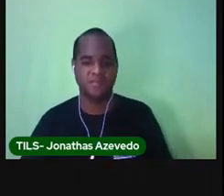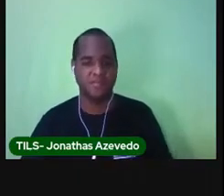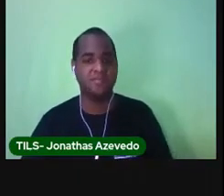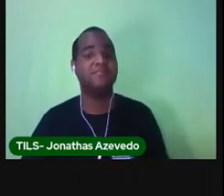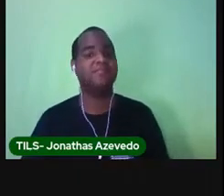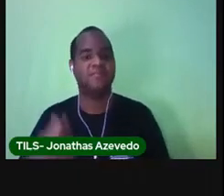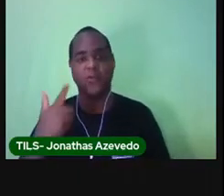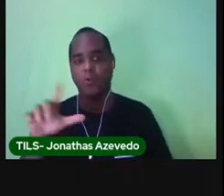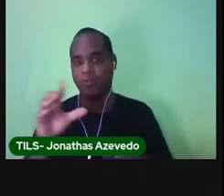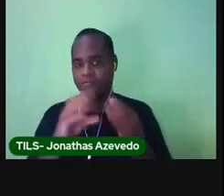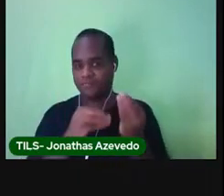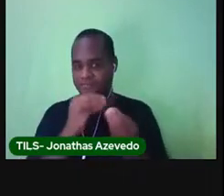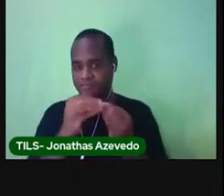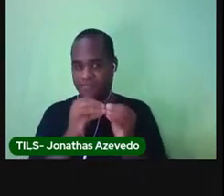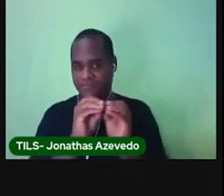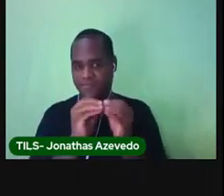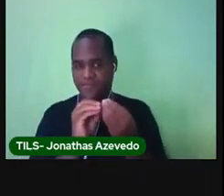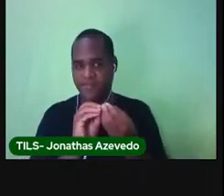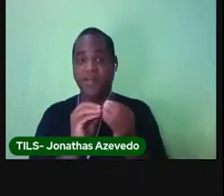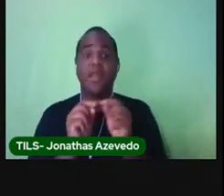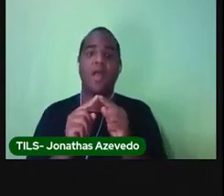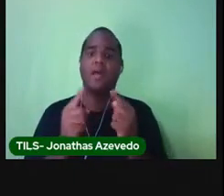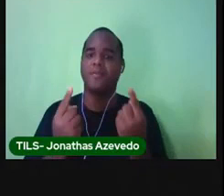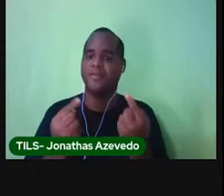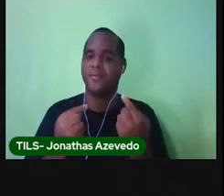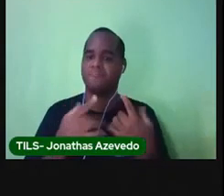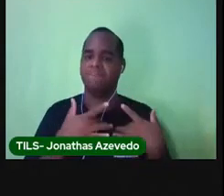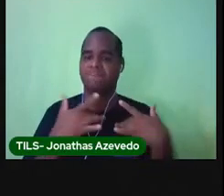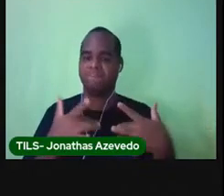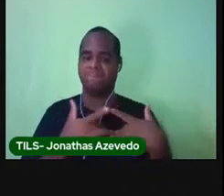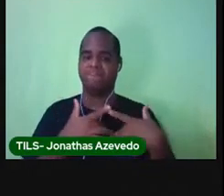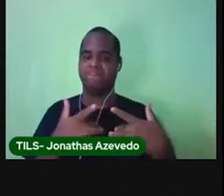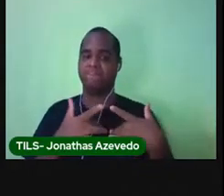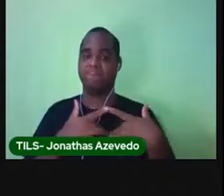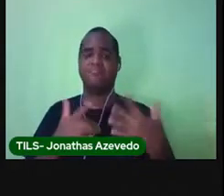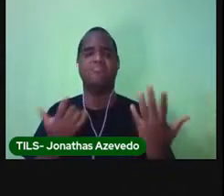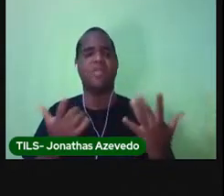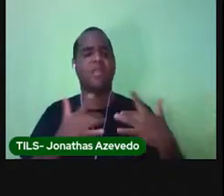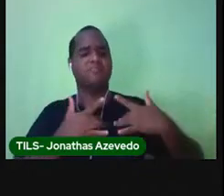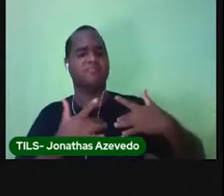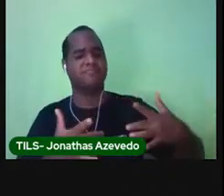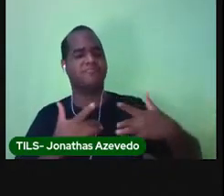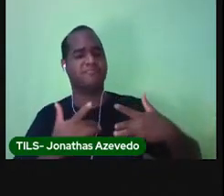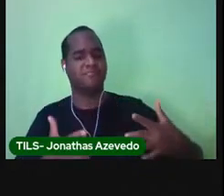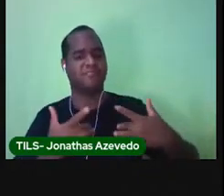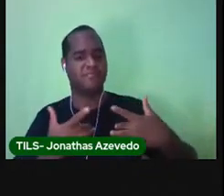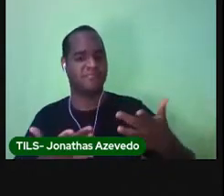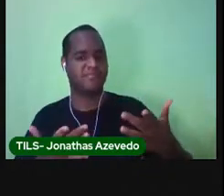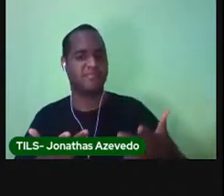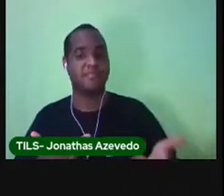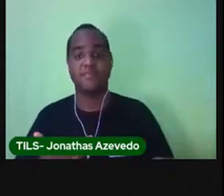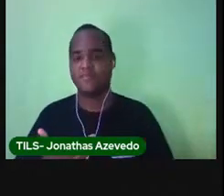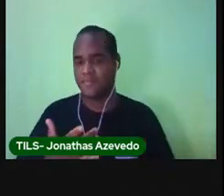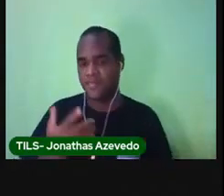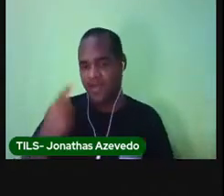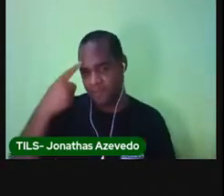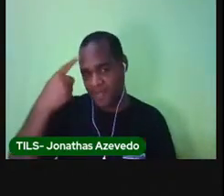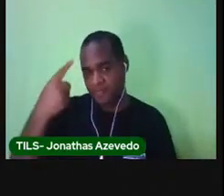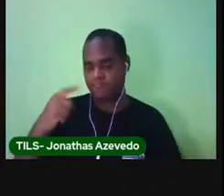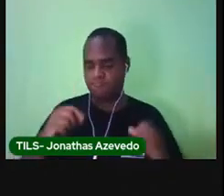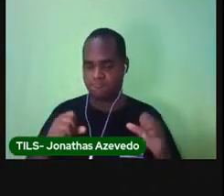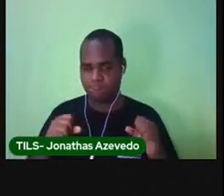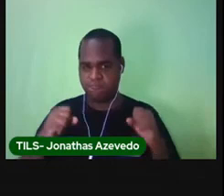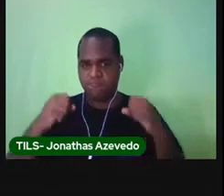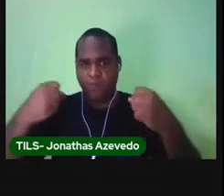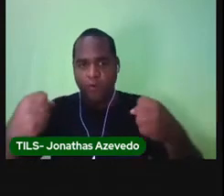próximo bilhete é uma motivação. Ah, o que é uma motivação? Motivação é como se